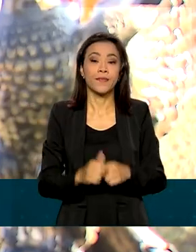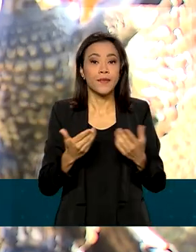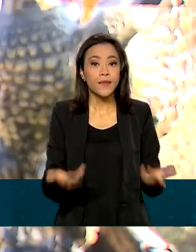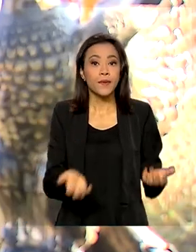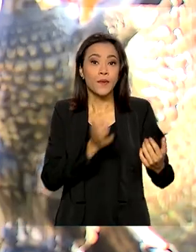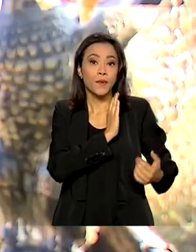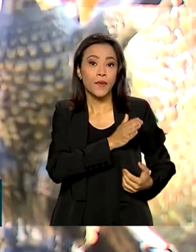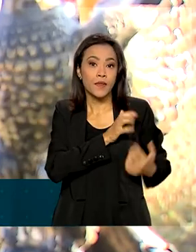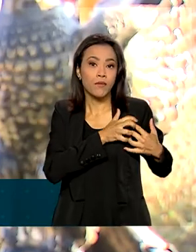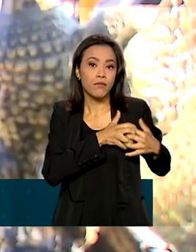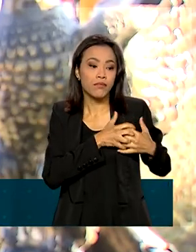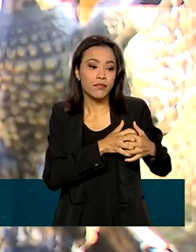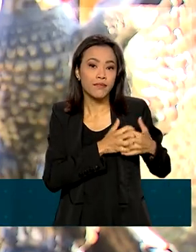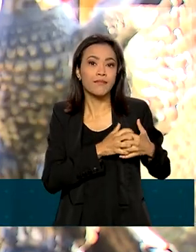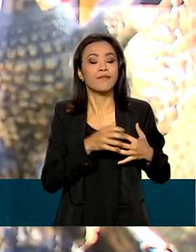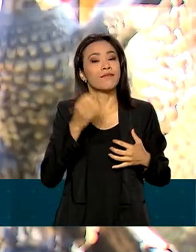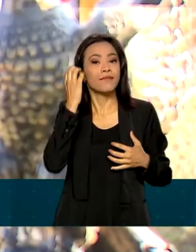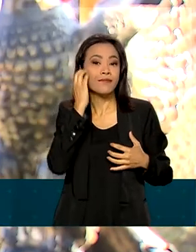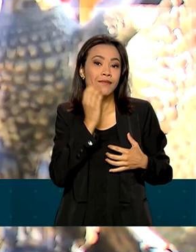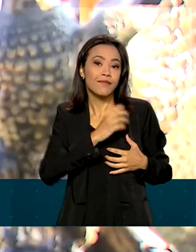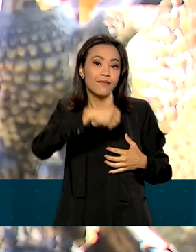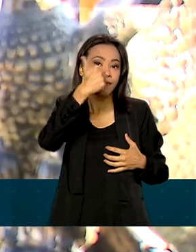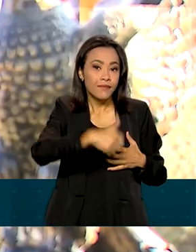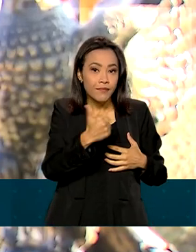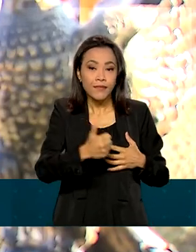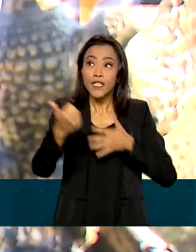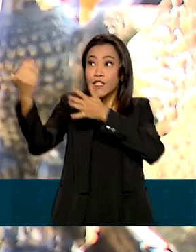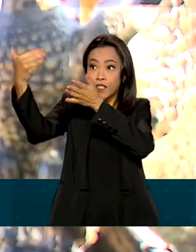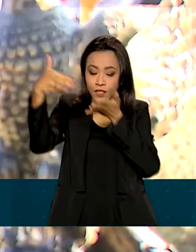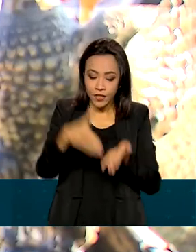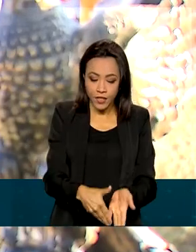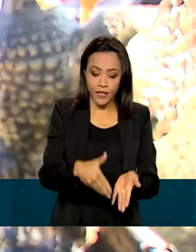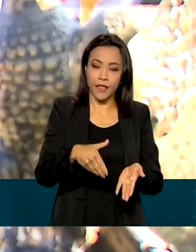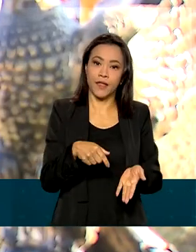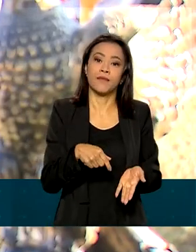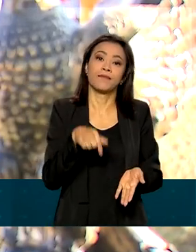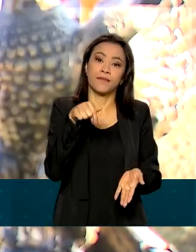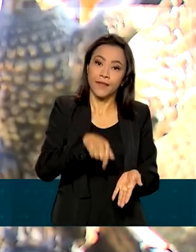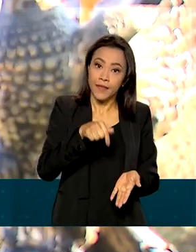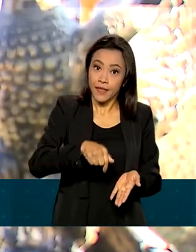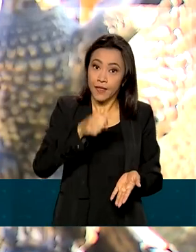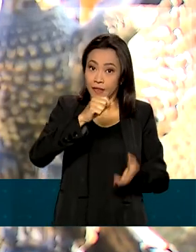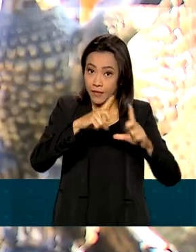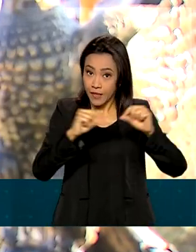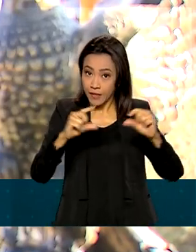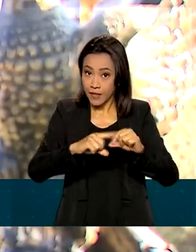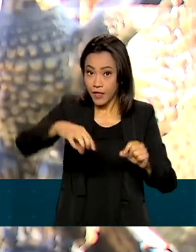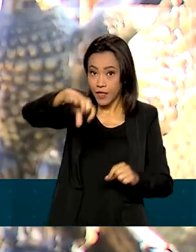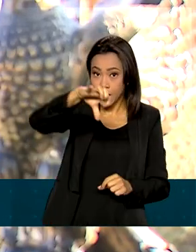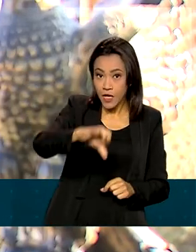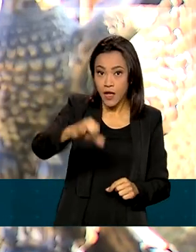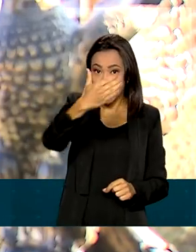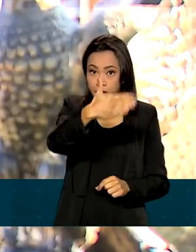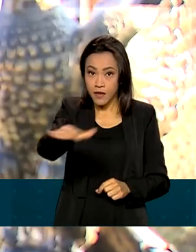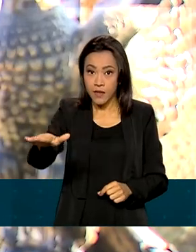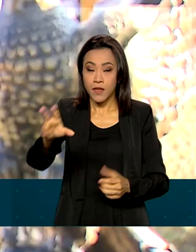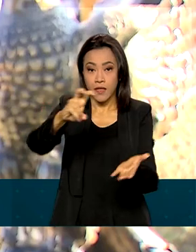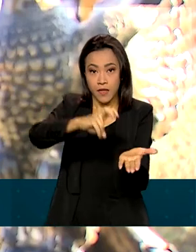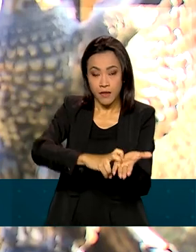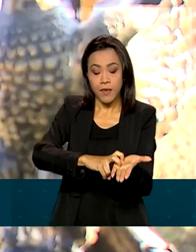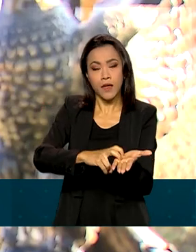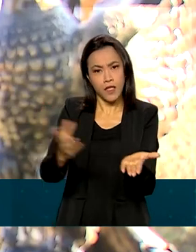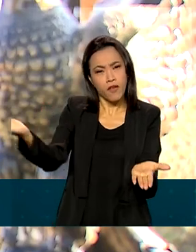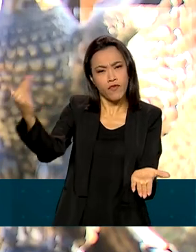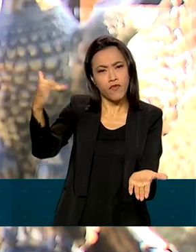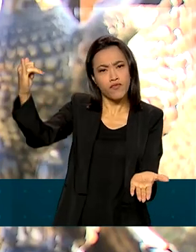coração de Dom Pedro I deve chegar aqui à base aérea de Brasília por volta das nove e meia da manhã. Ele está vindo de